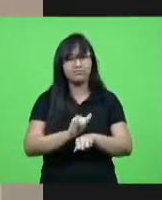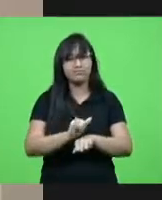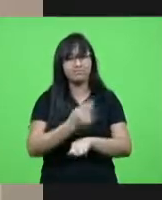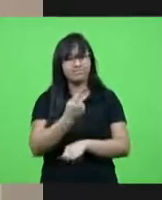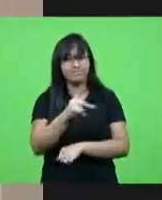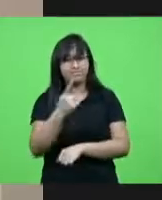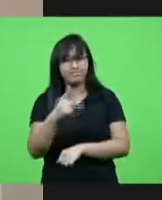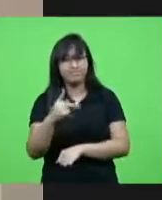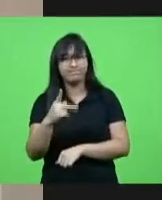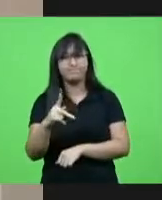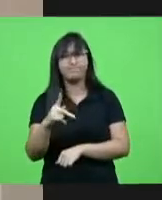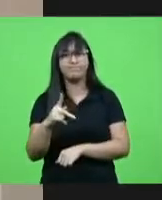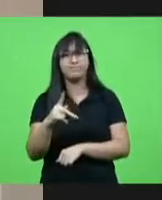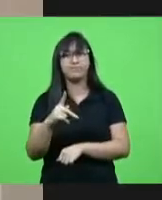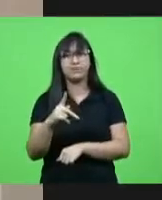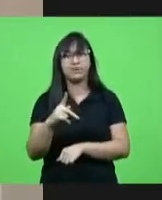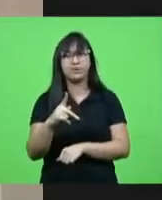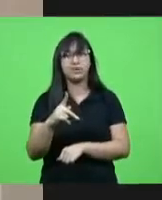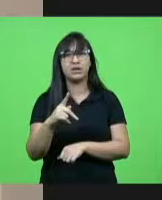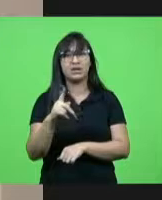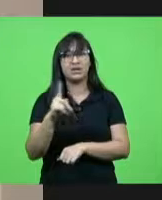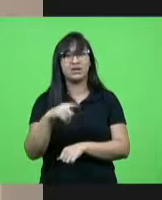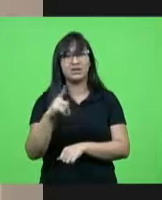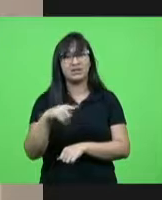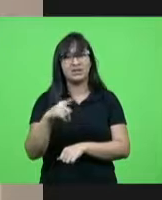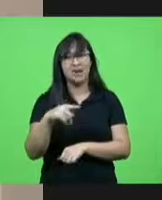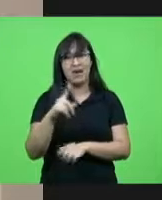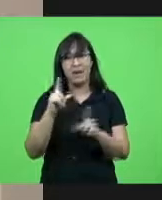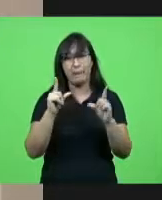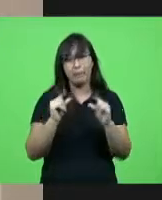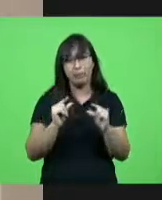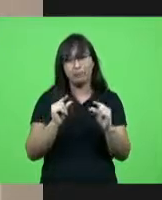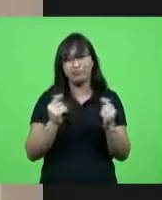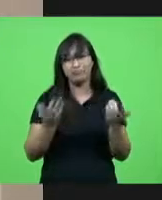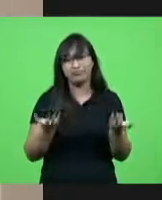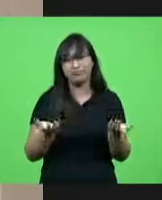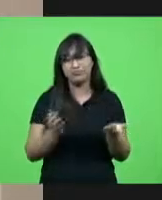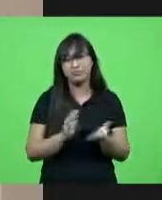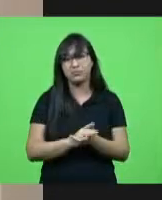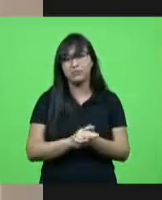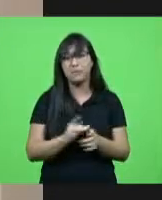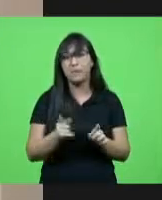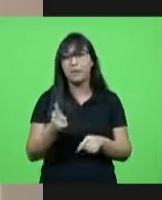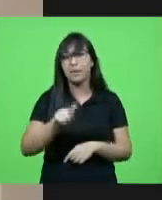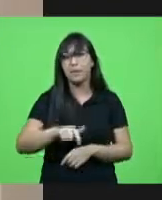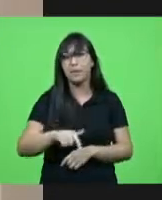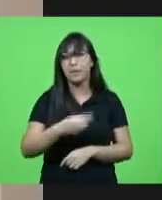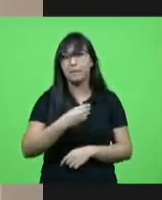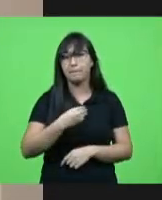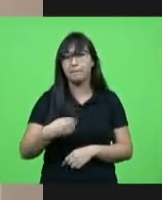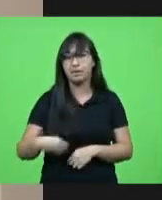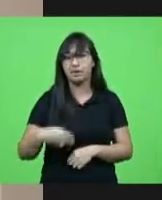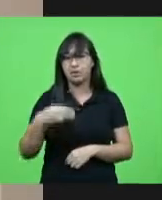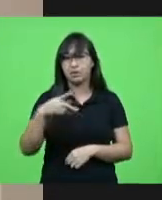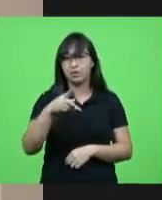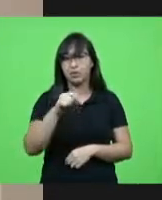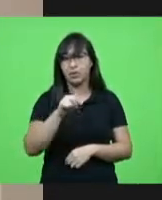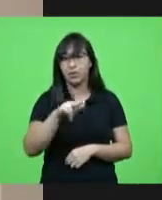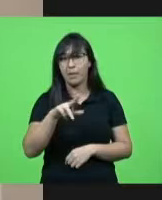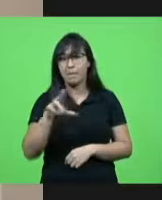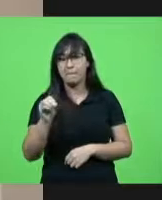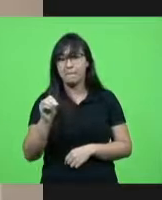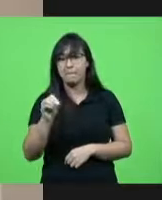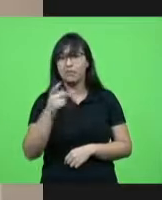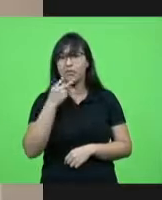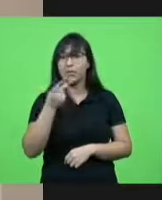efeitos da pandemia do novo coronavírus tem sido insuficientes nós temos aí o ministro Paulo Guedes dizendo recentemente nós precisamos